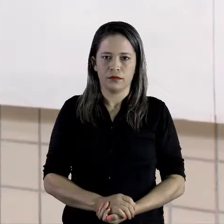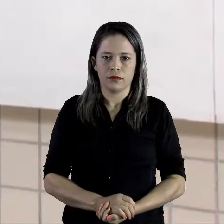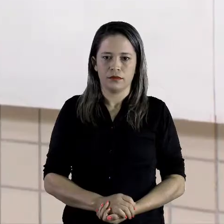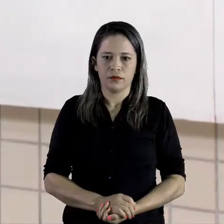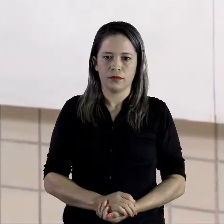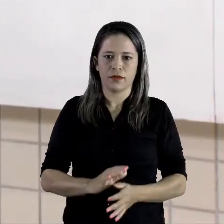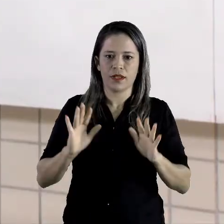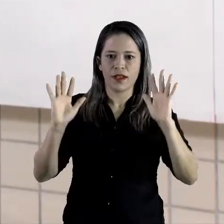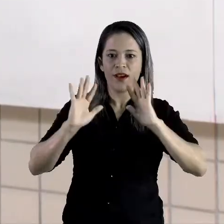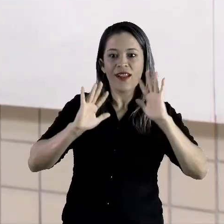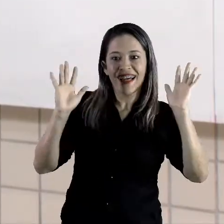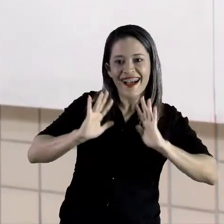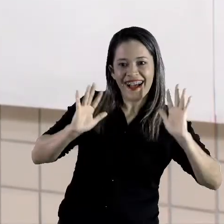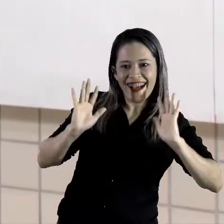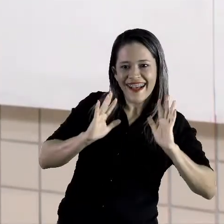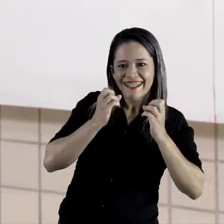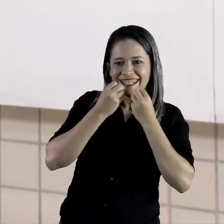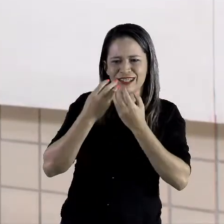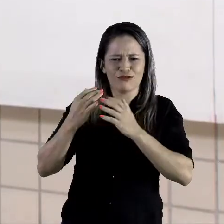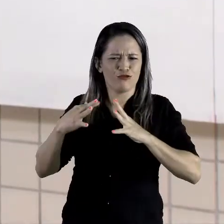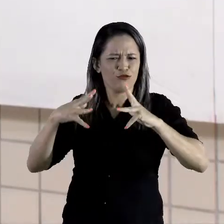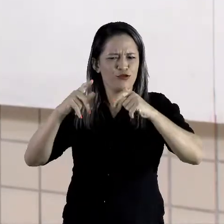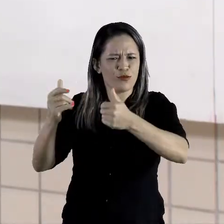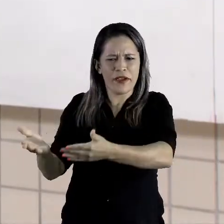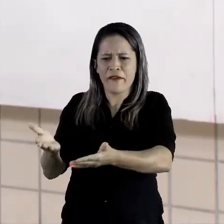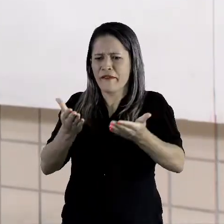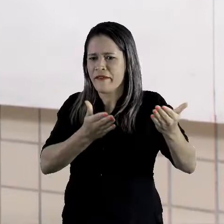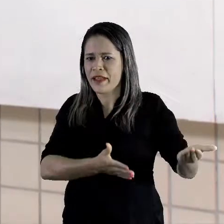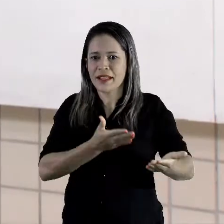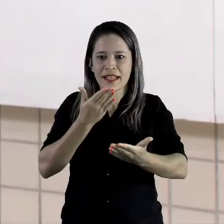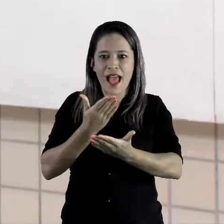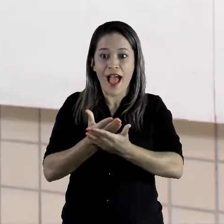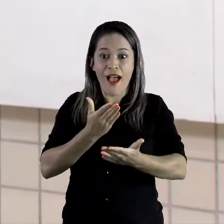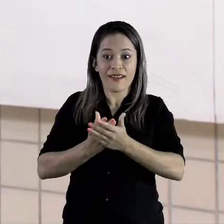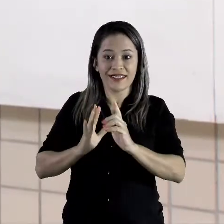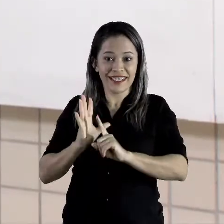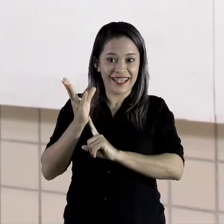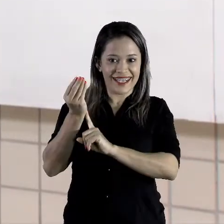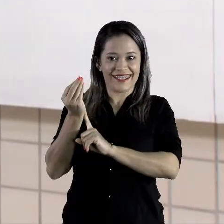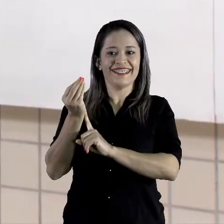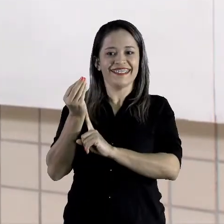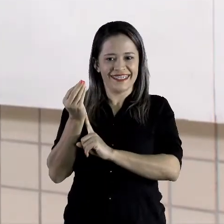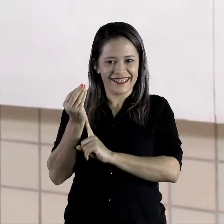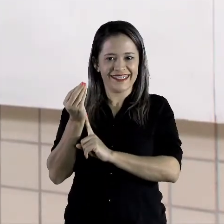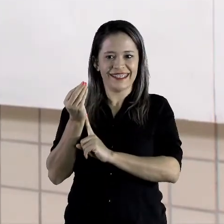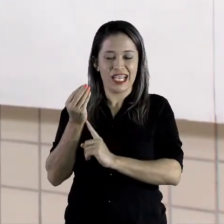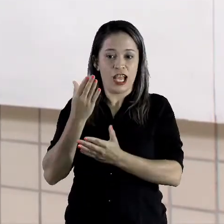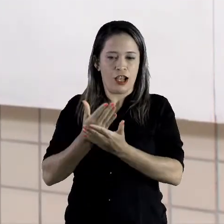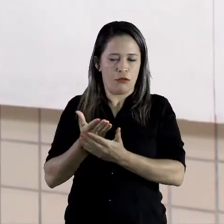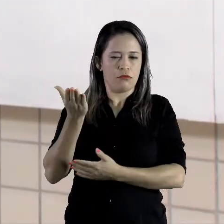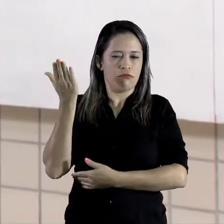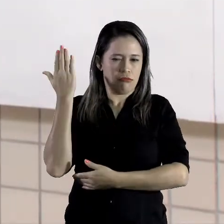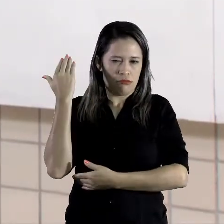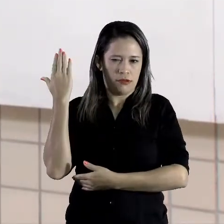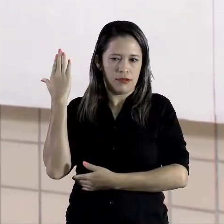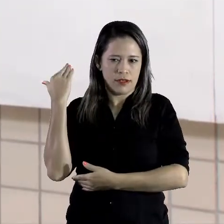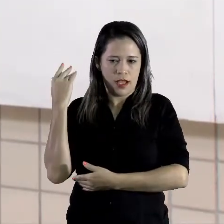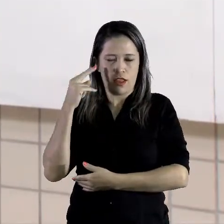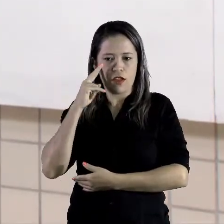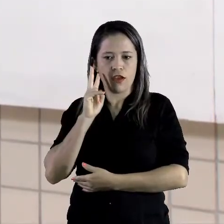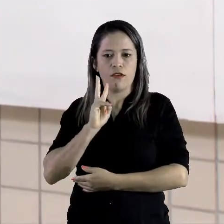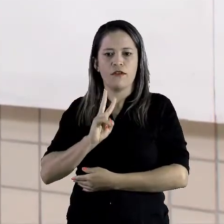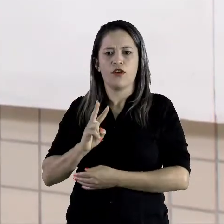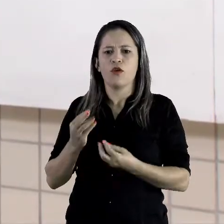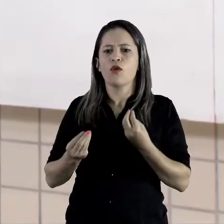Olá, sejam todos bem-vindos a nossa aula de arte. Na aula passada nós vimos